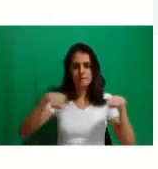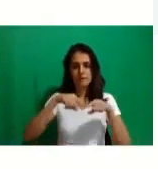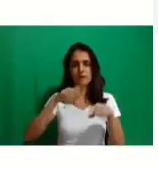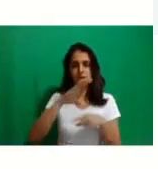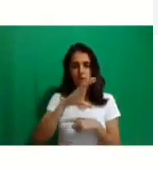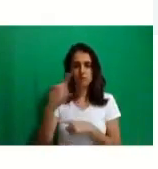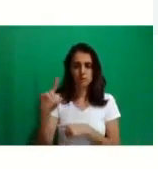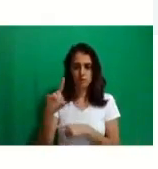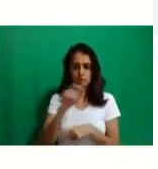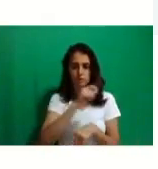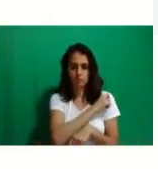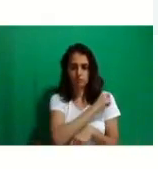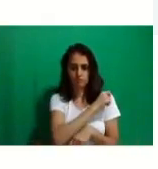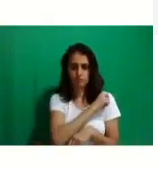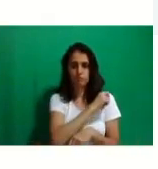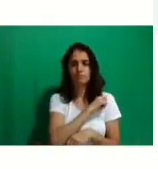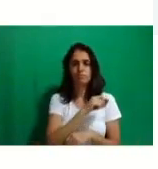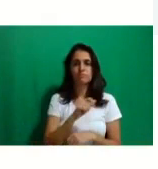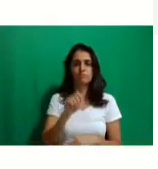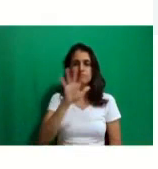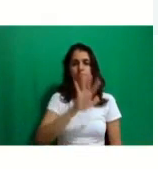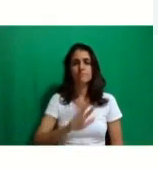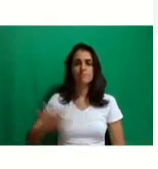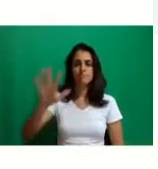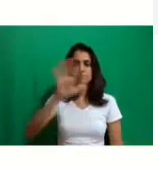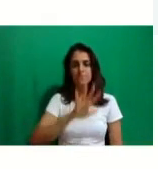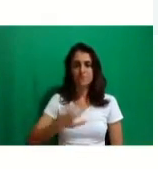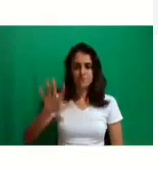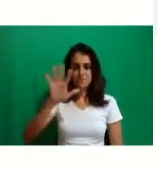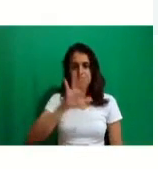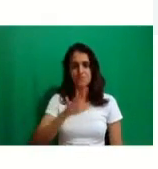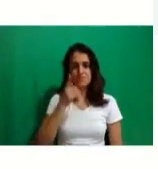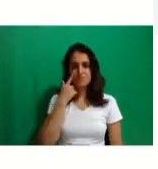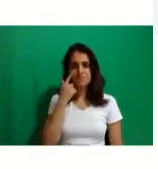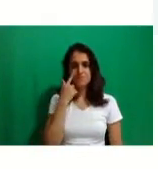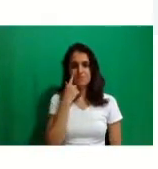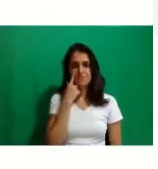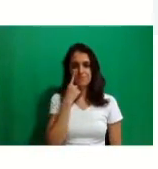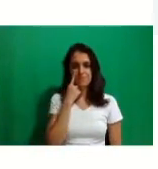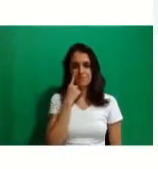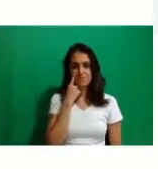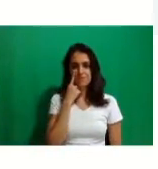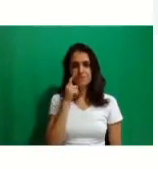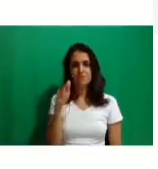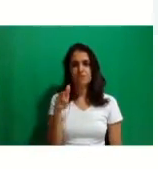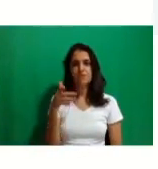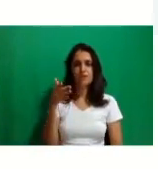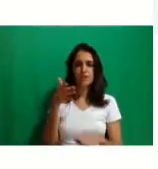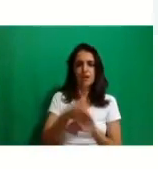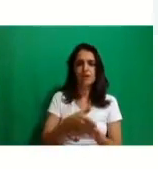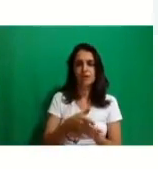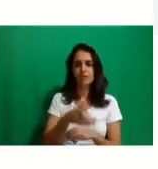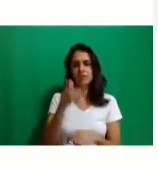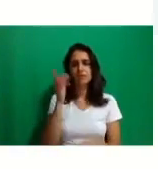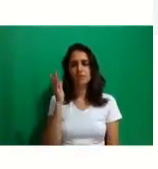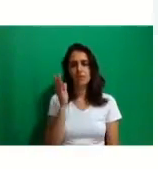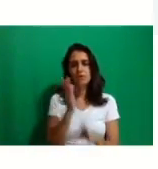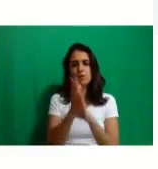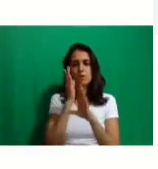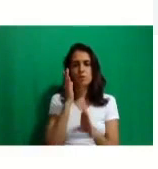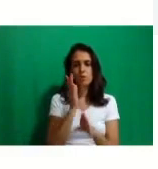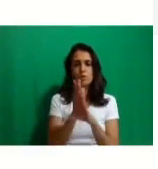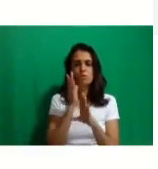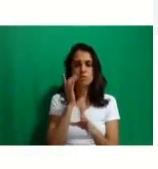Esse aqui que é o visual dela, tá bom? Essa é sala onde vocês vão encontrar tudo aquilo que eu falei, informações,